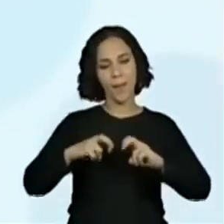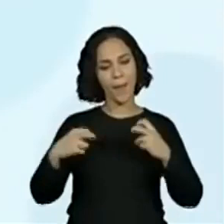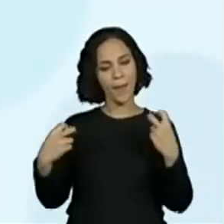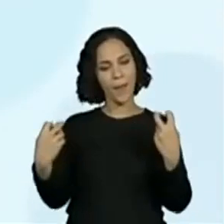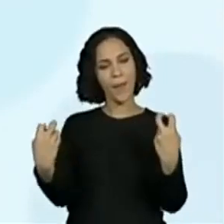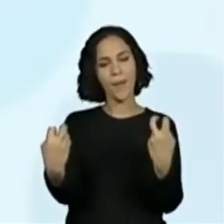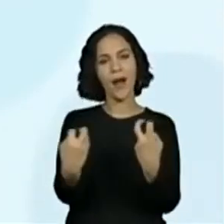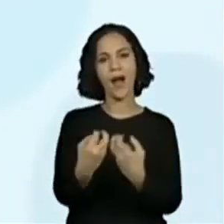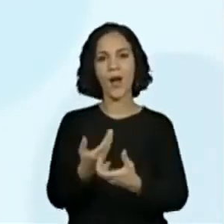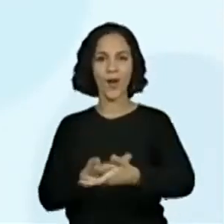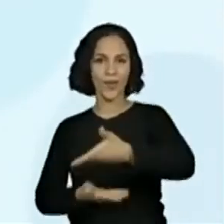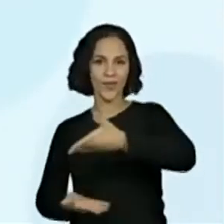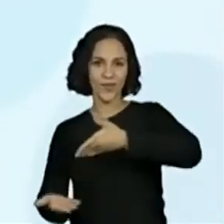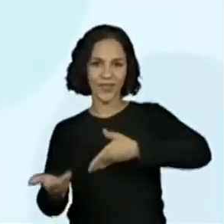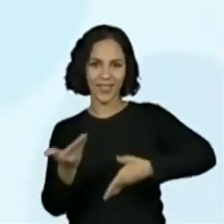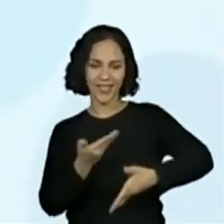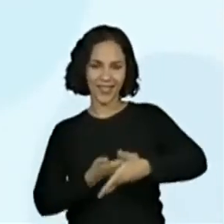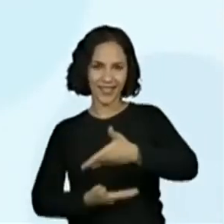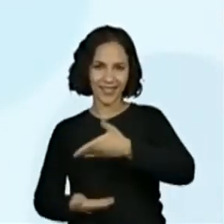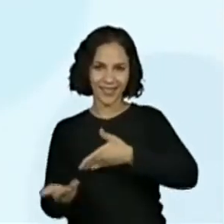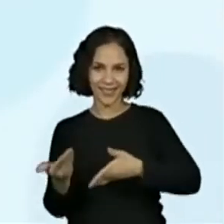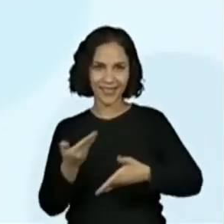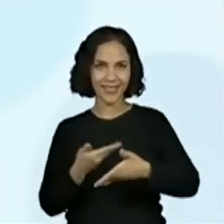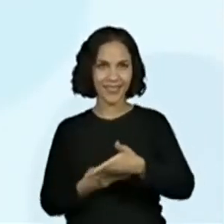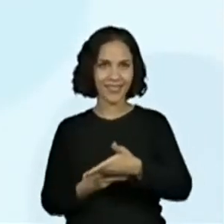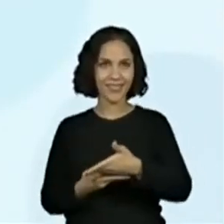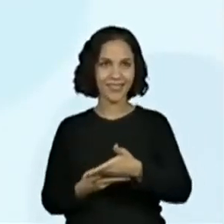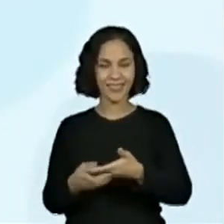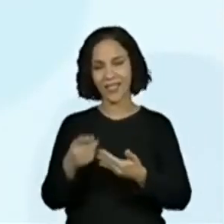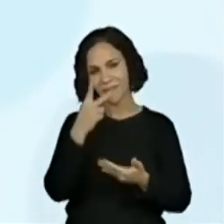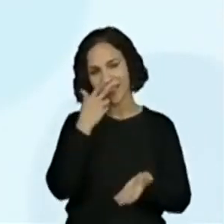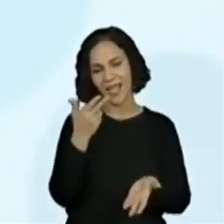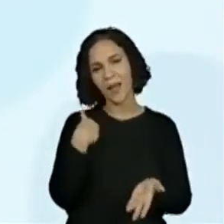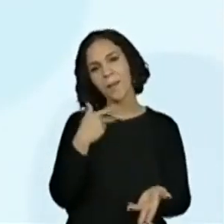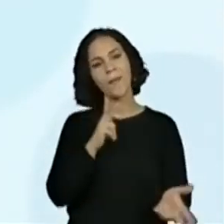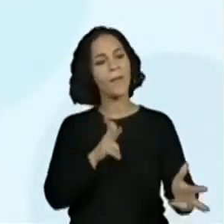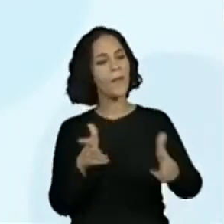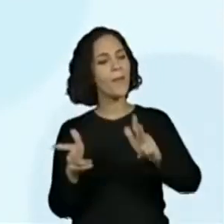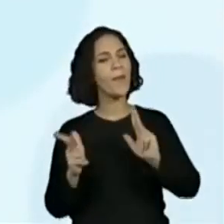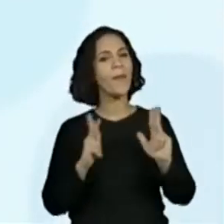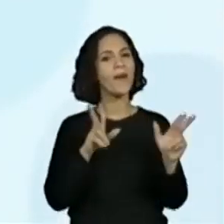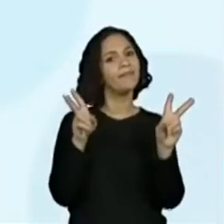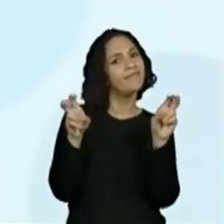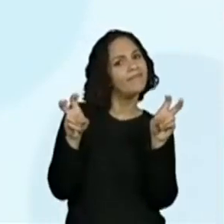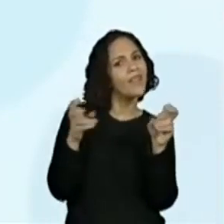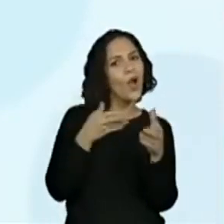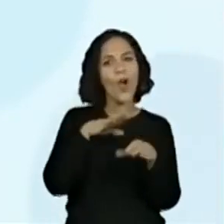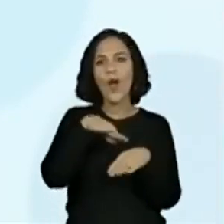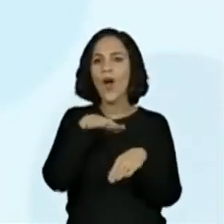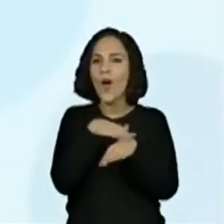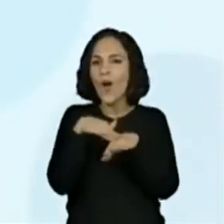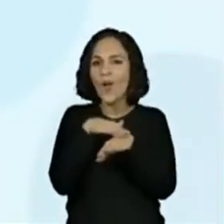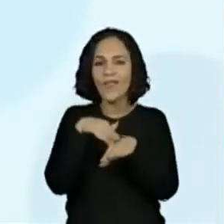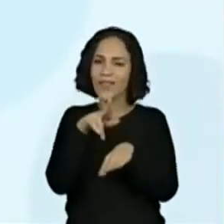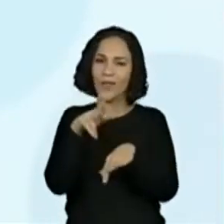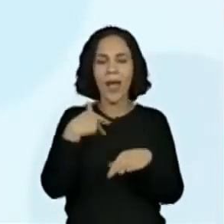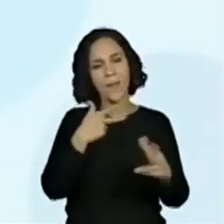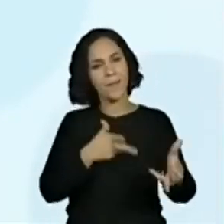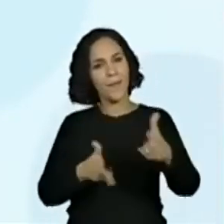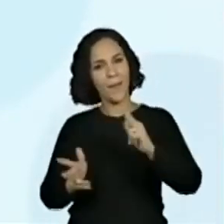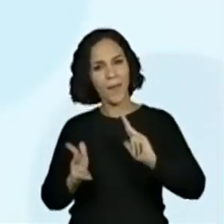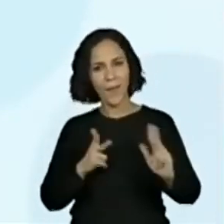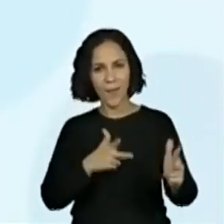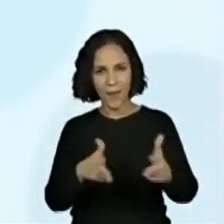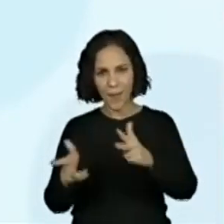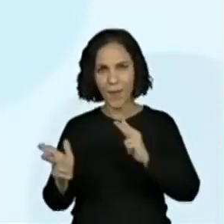Roda de conversa. Eu vou colocar esse conversa entre aspas. Vocês vão entender por que na sequência.